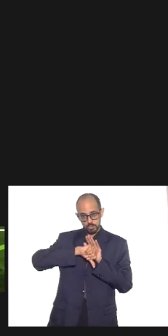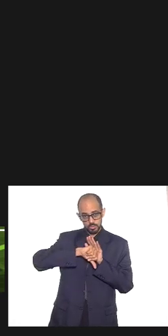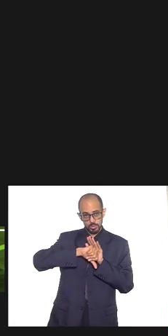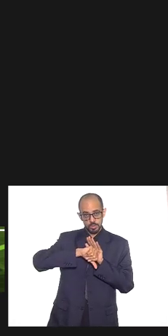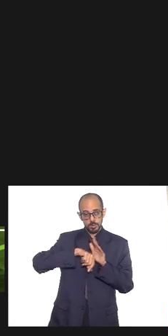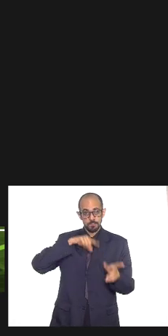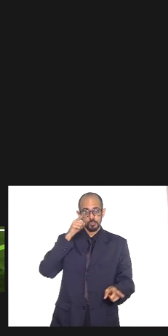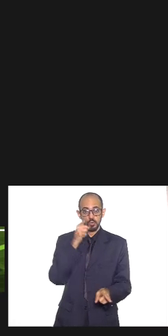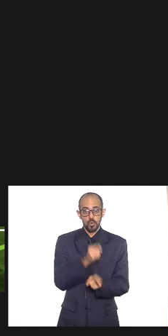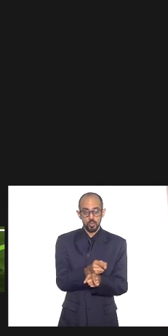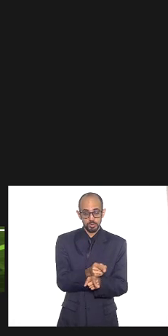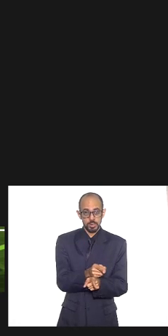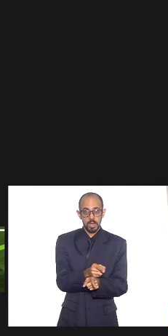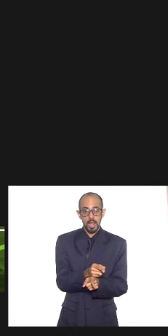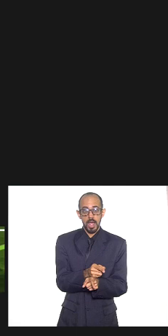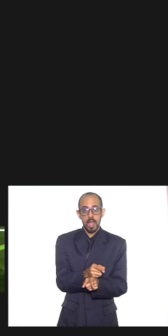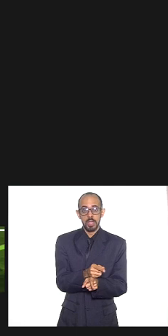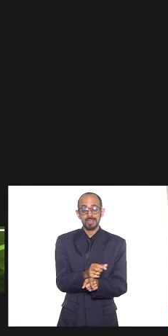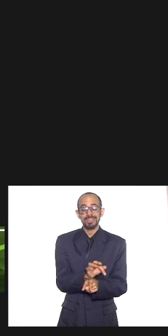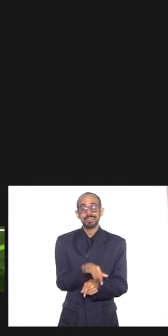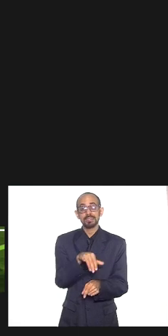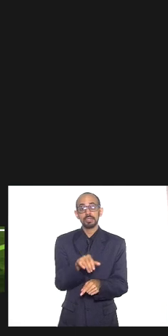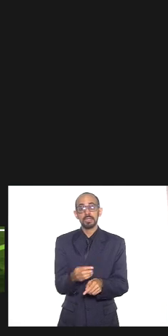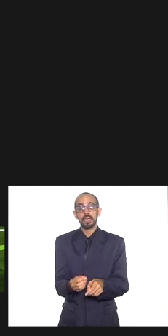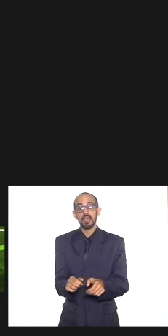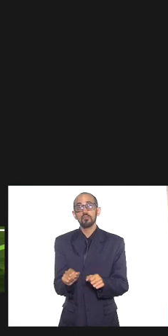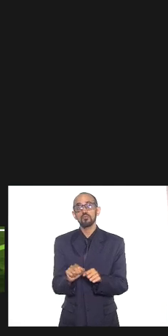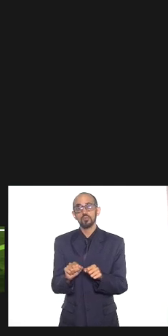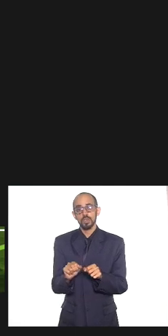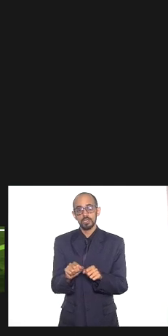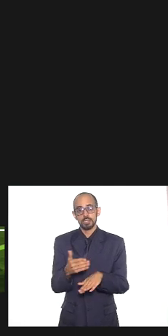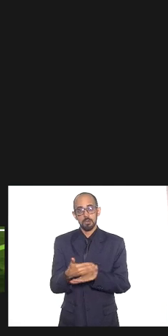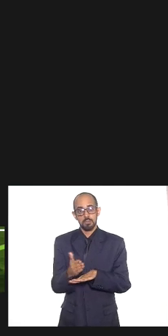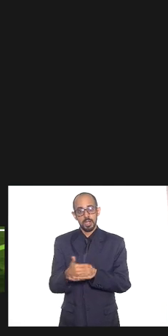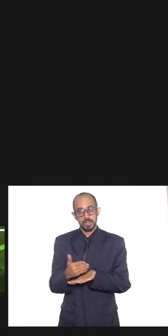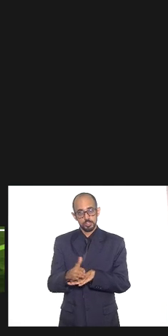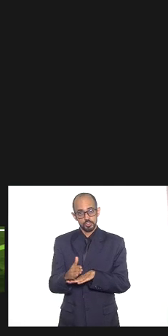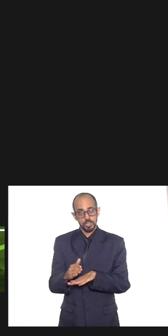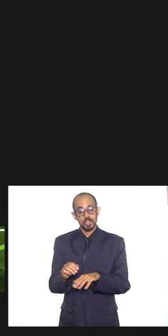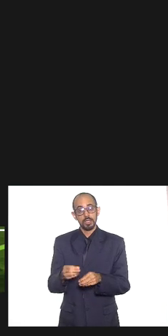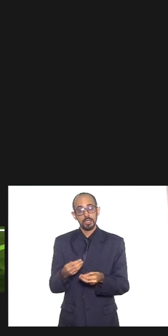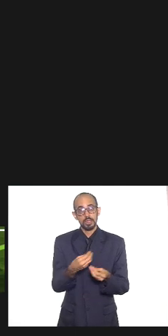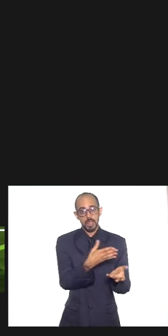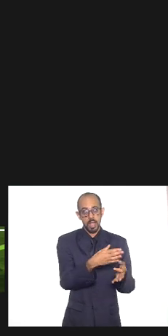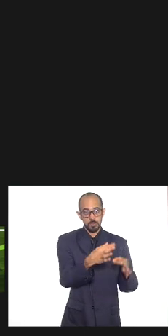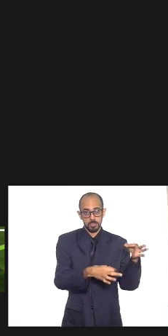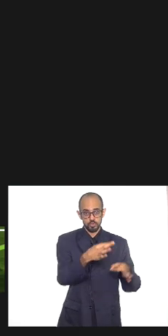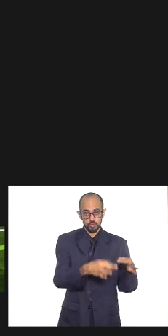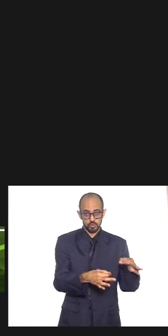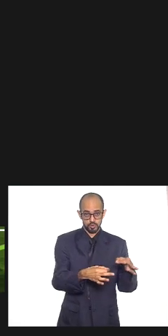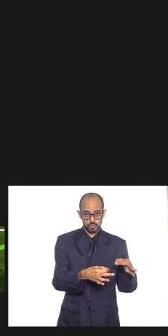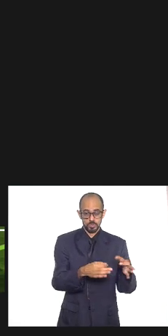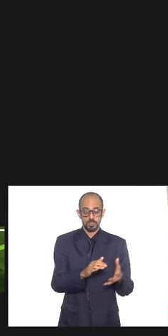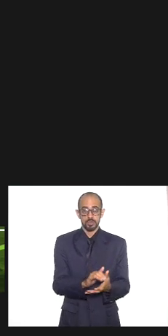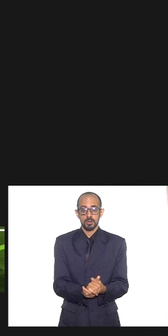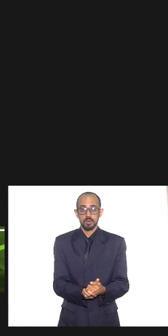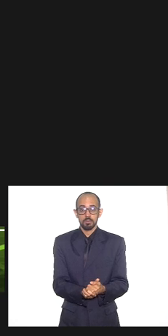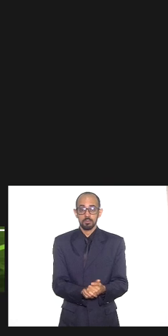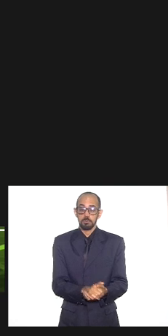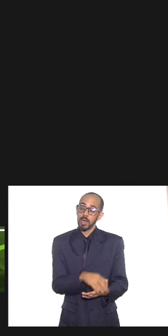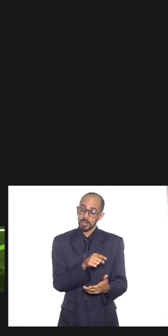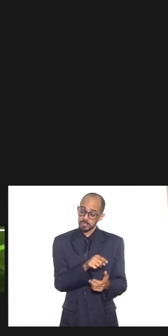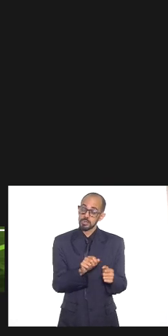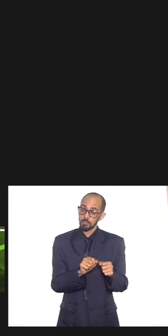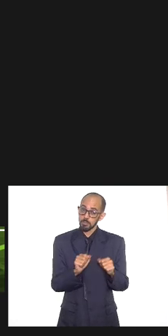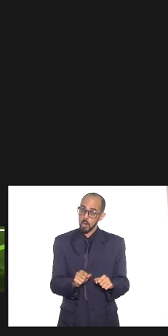identificar o autor e apontar quem é esse autor e indiciá-lo entregar isso à justiça para que a justiça possa aplicar